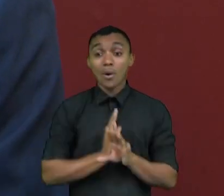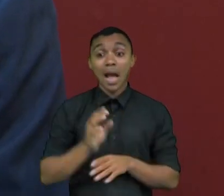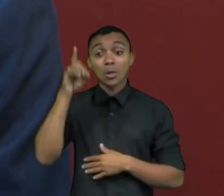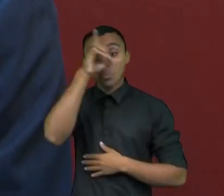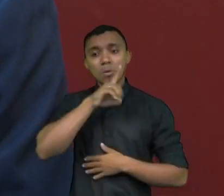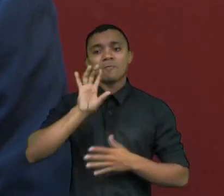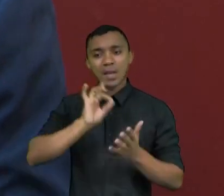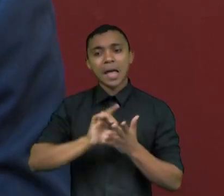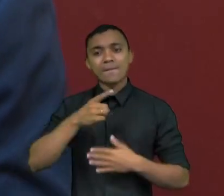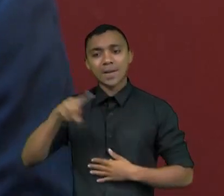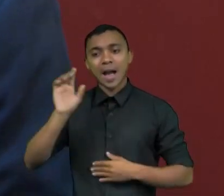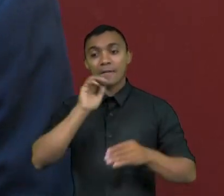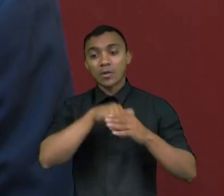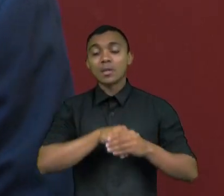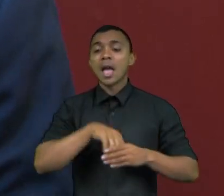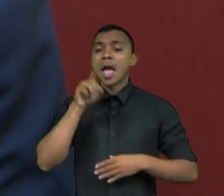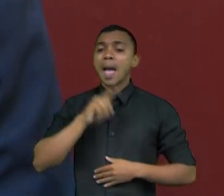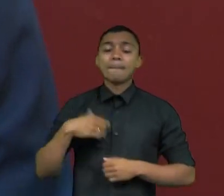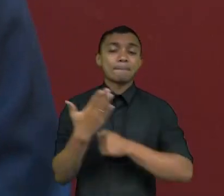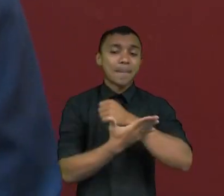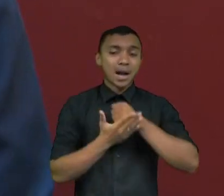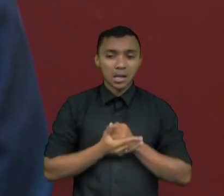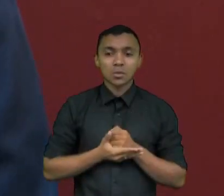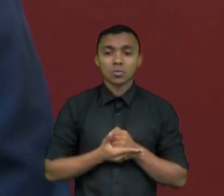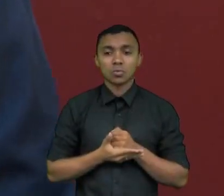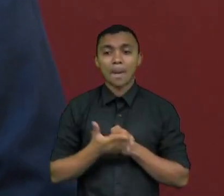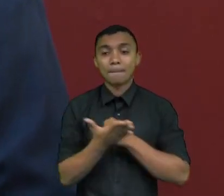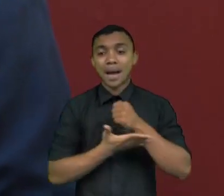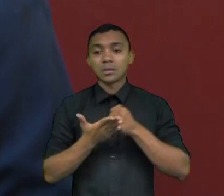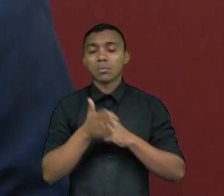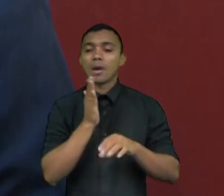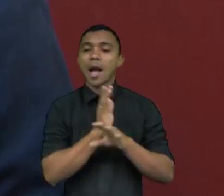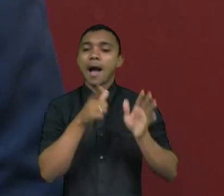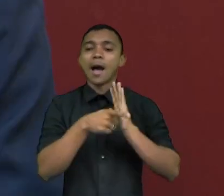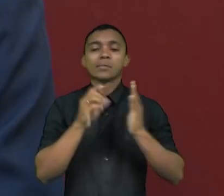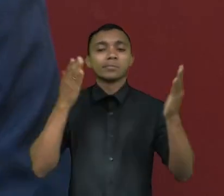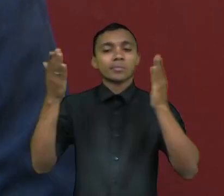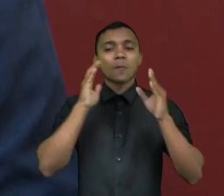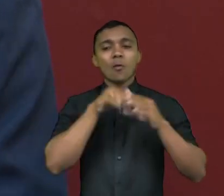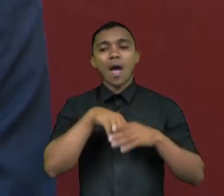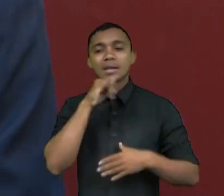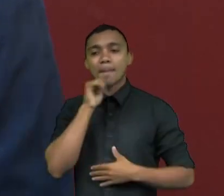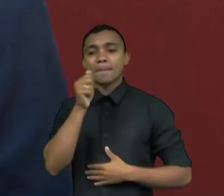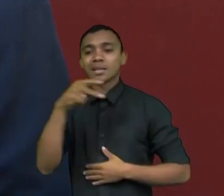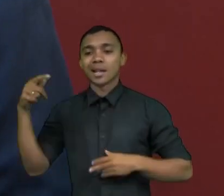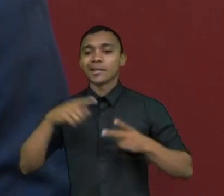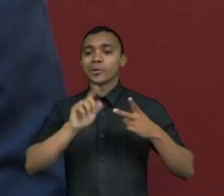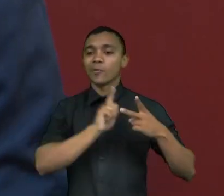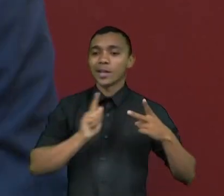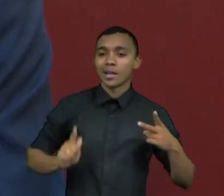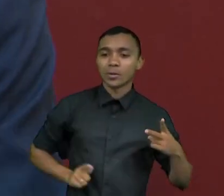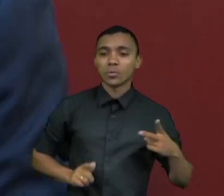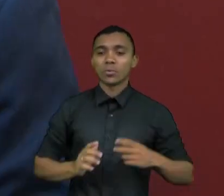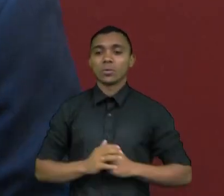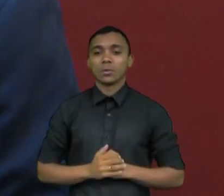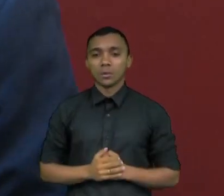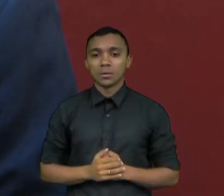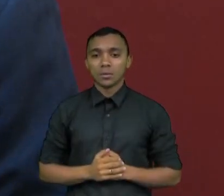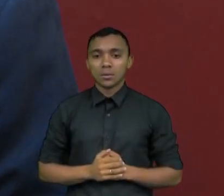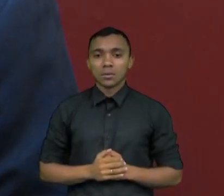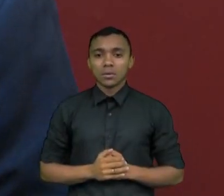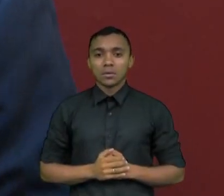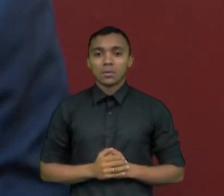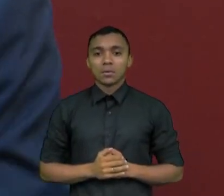realmente irem votar. Isso é algo fundamental. A gente olha muito para a eleição, por exemplo, para presidente, para governador dos executivos, mas, por exemplo, os cargos